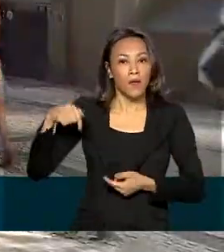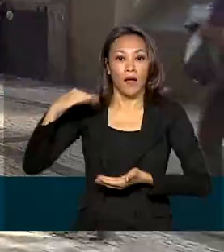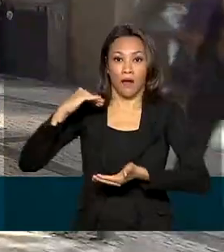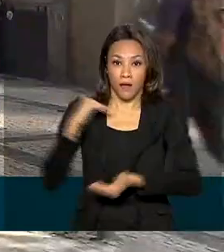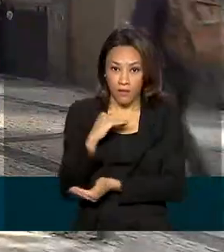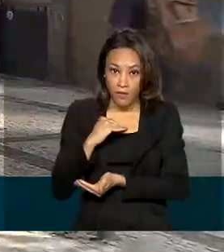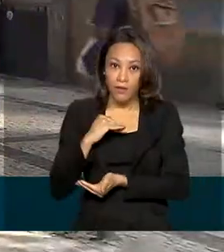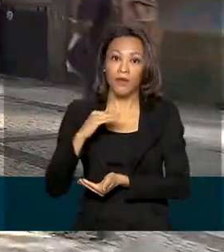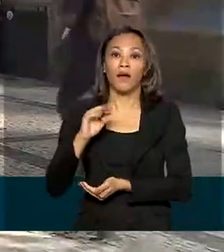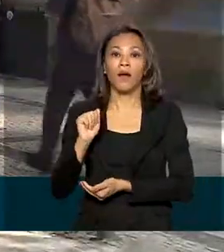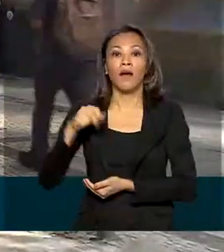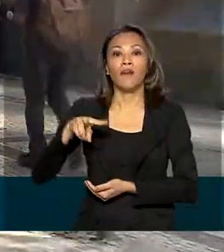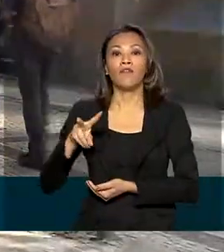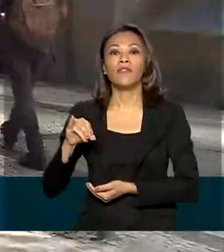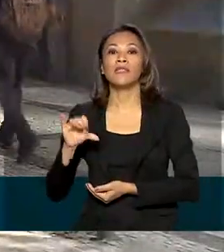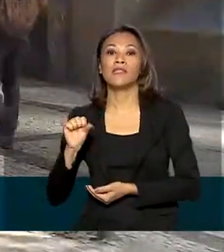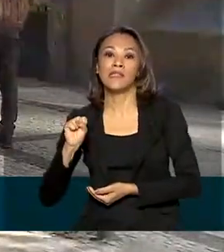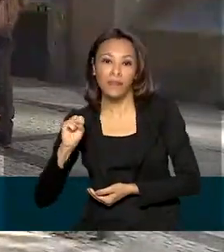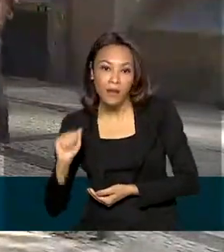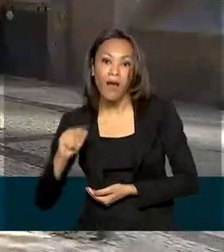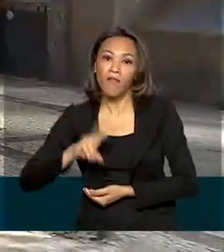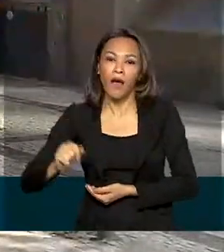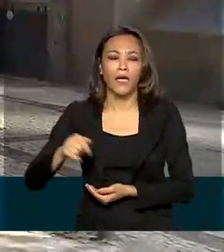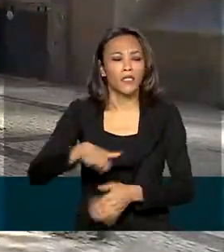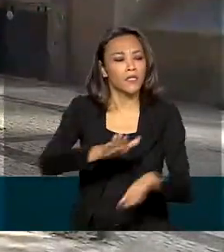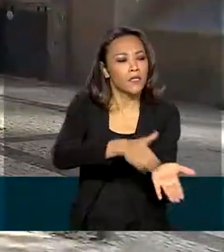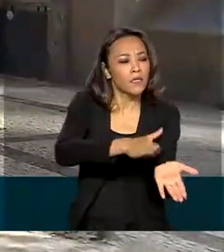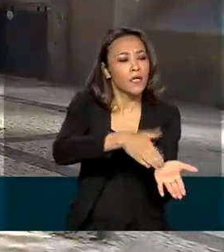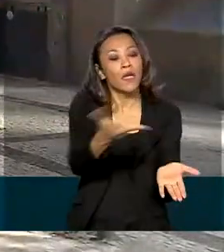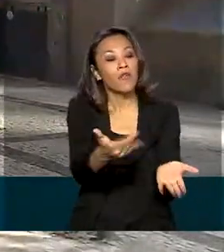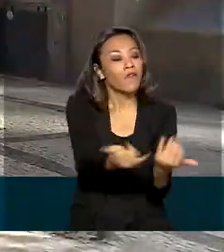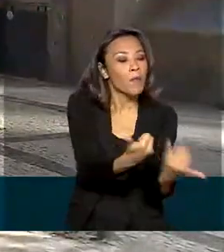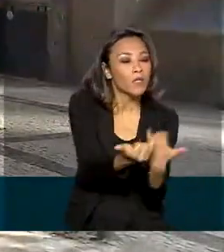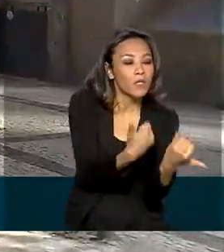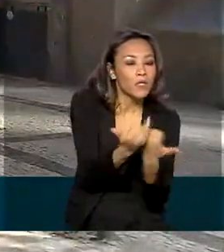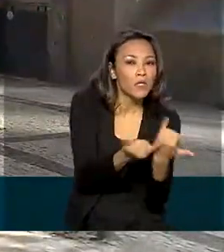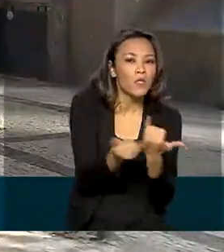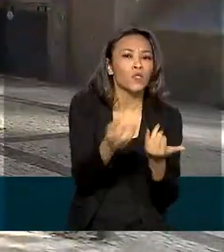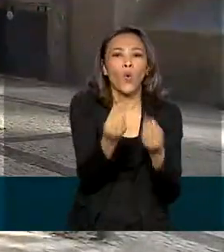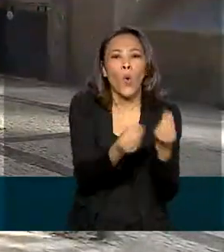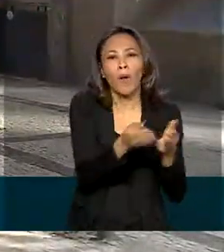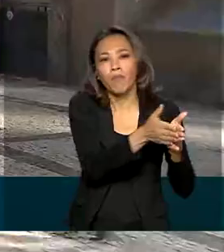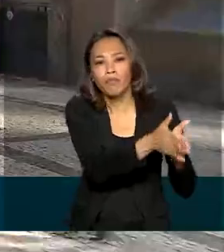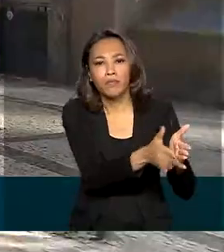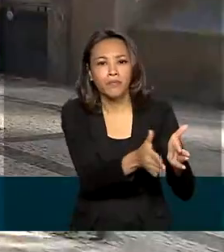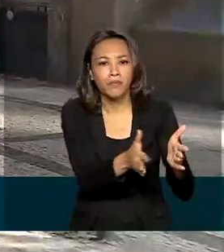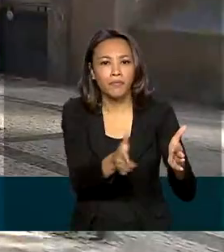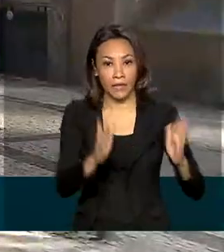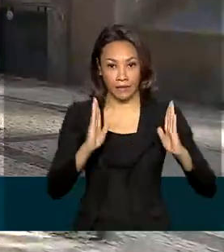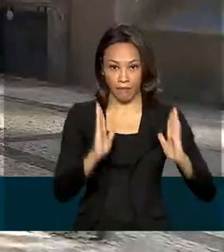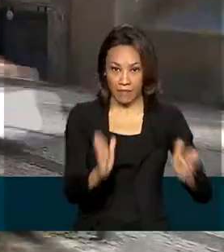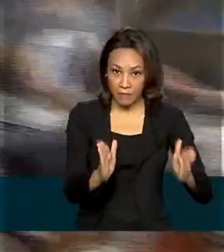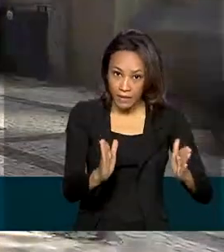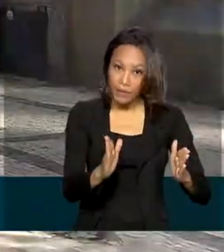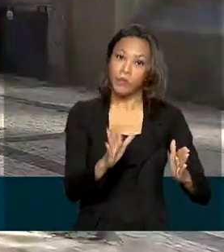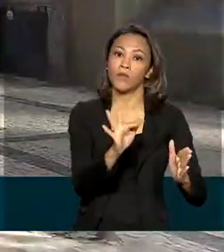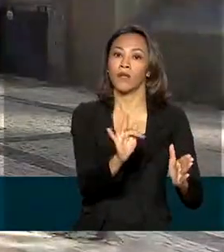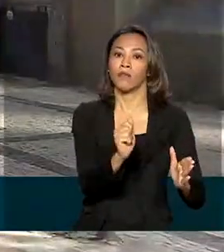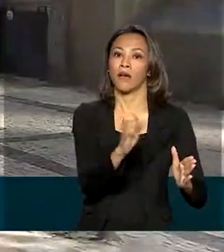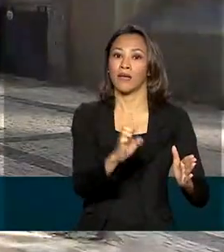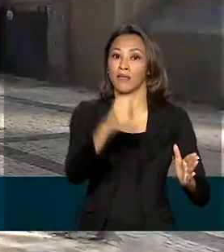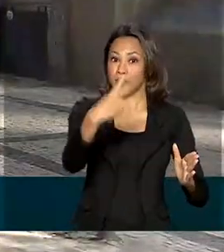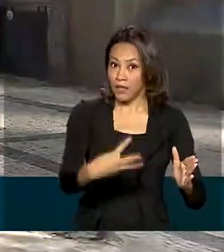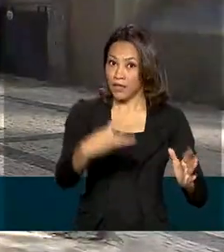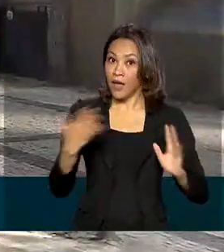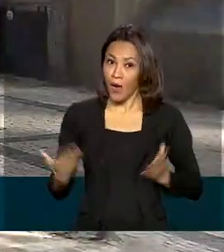Vigilância Sanitária vai continuar a exigir informações sobre o desenvolvimento clínico na fase 3, mas com a mudança não é